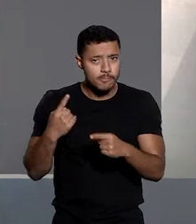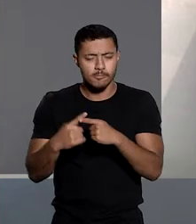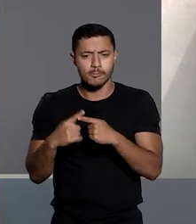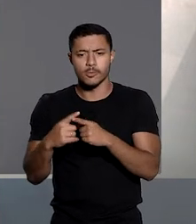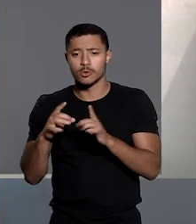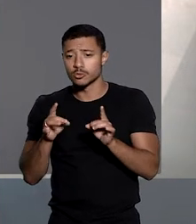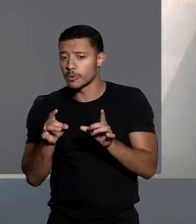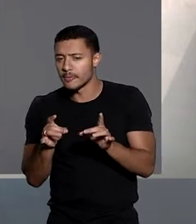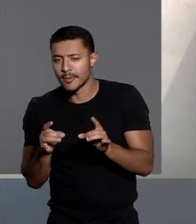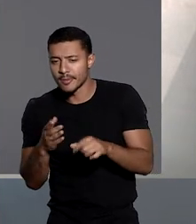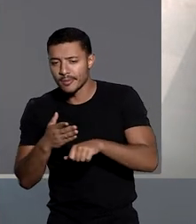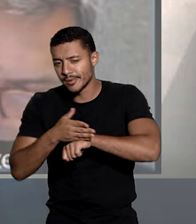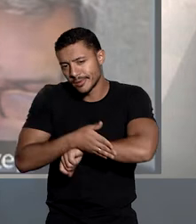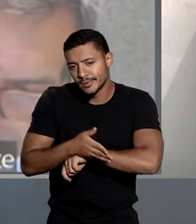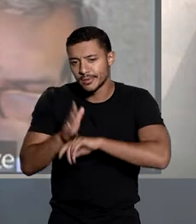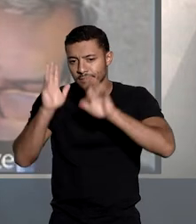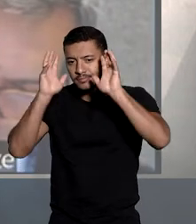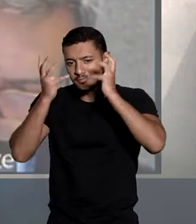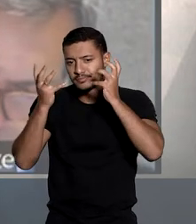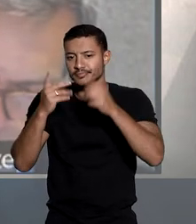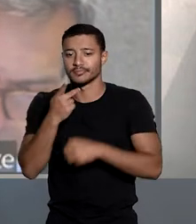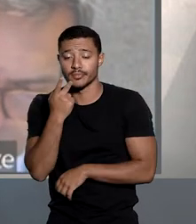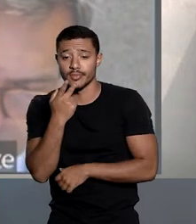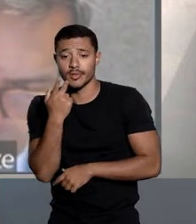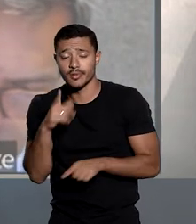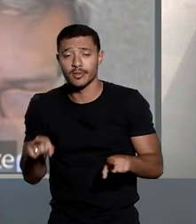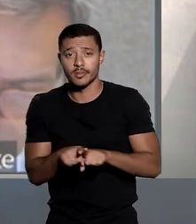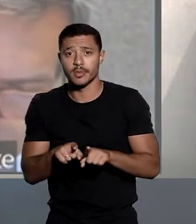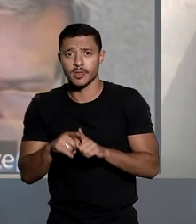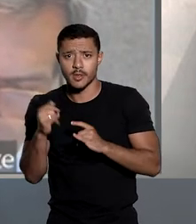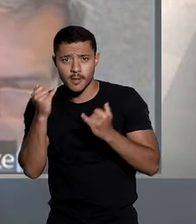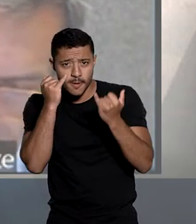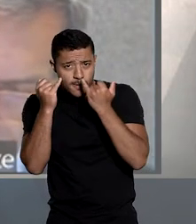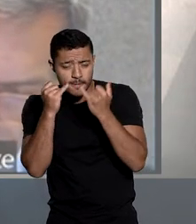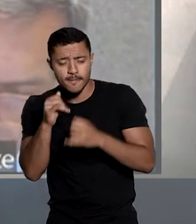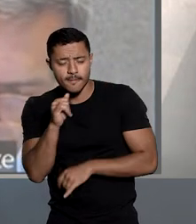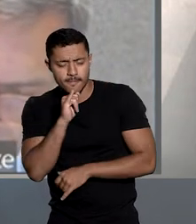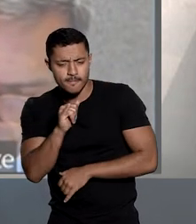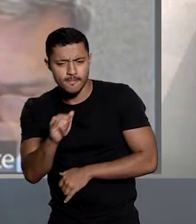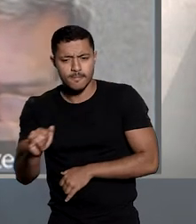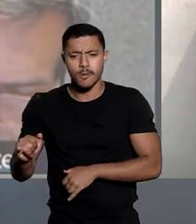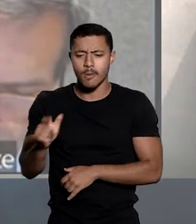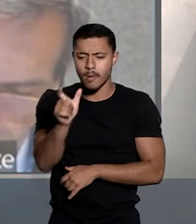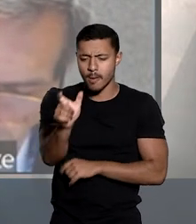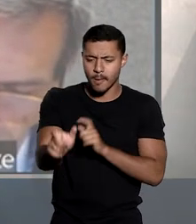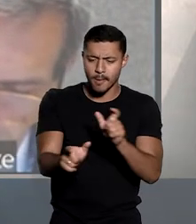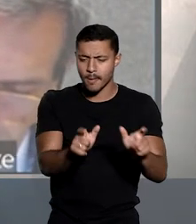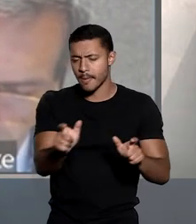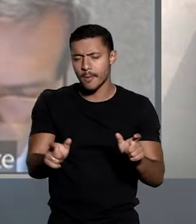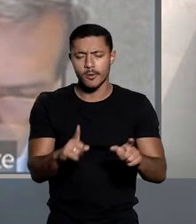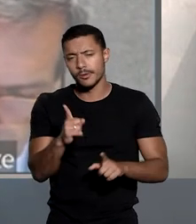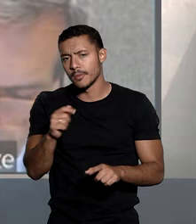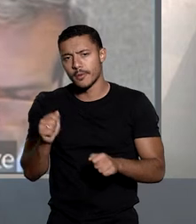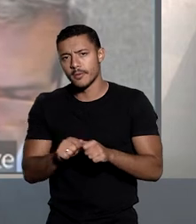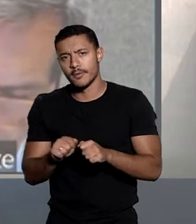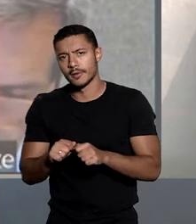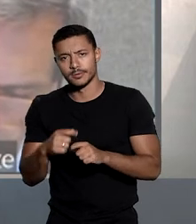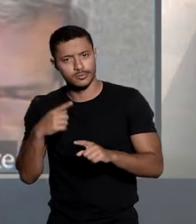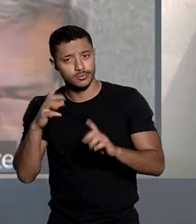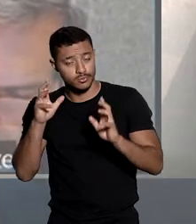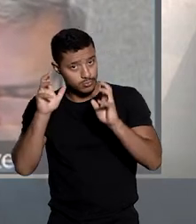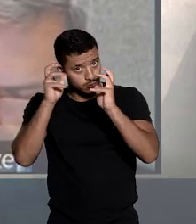apenas vendeu as entradas. E alegou também ter informado antecipadamente os consumidores sobre a não realização.